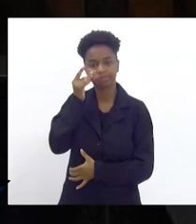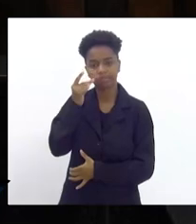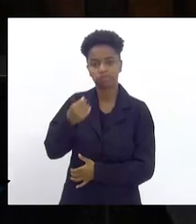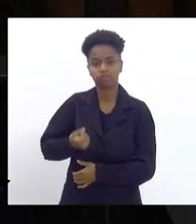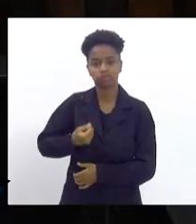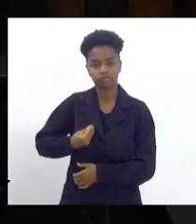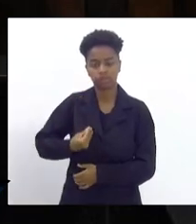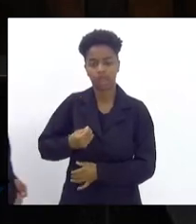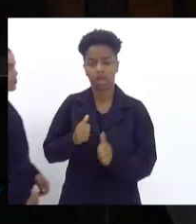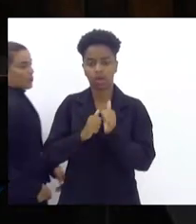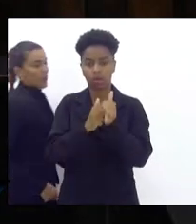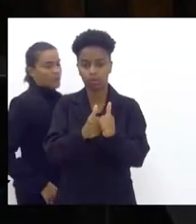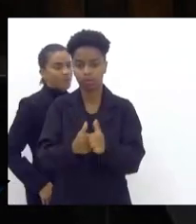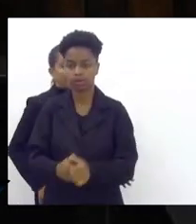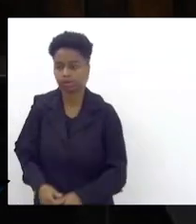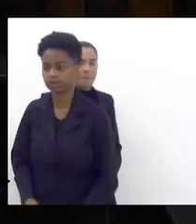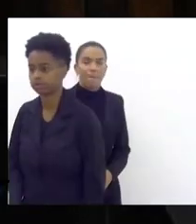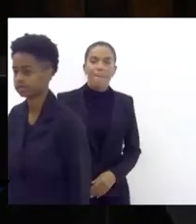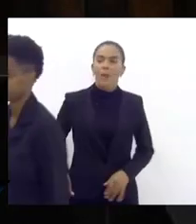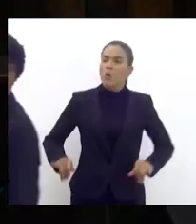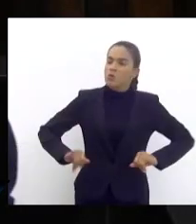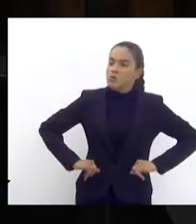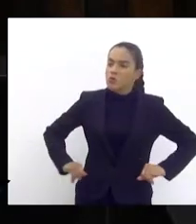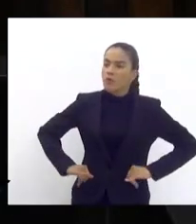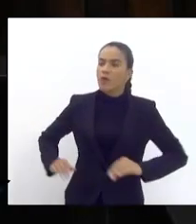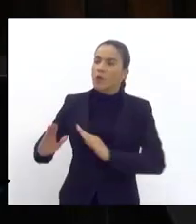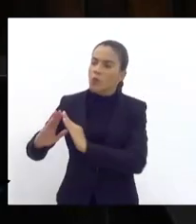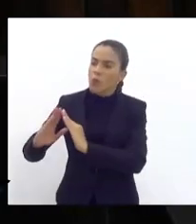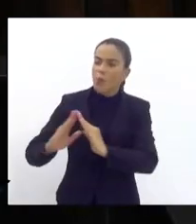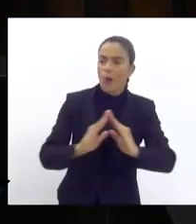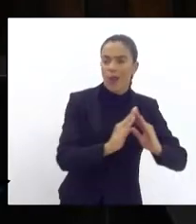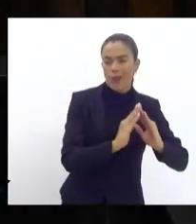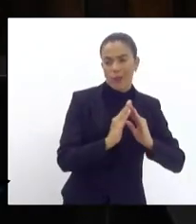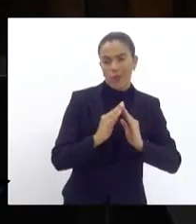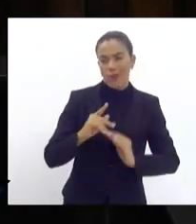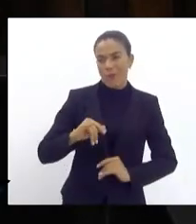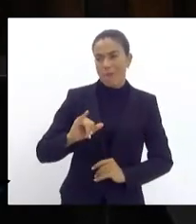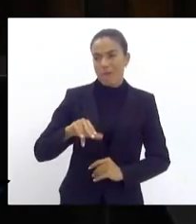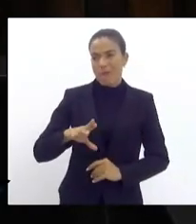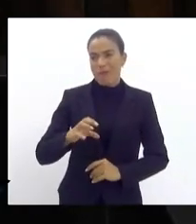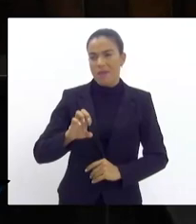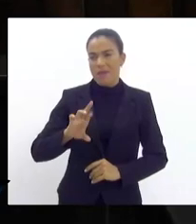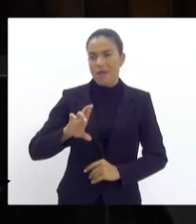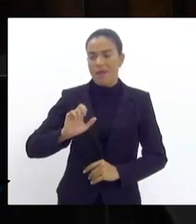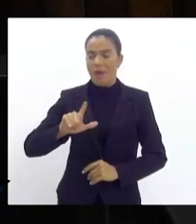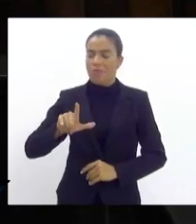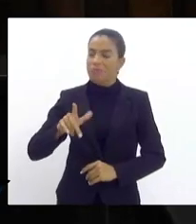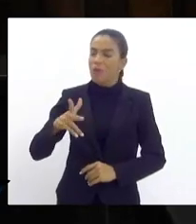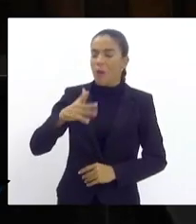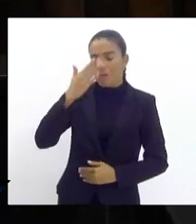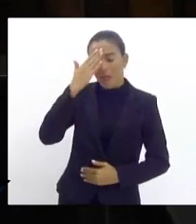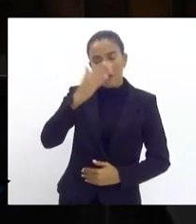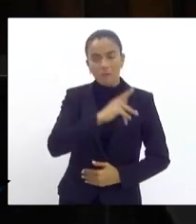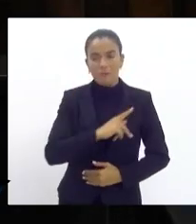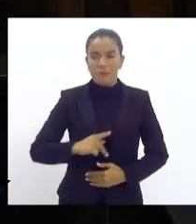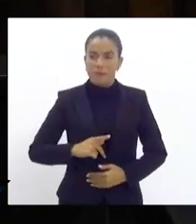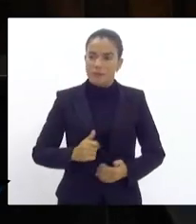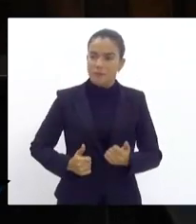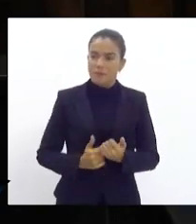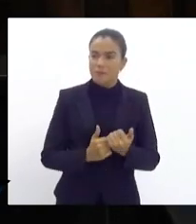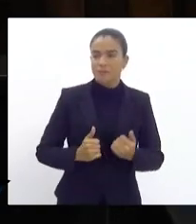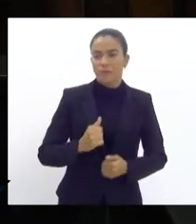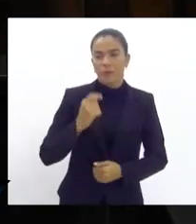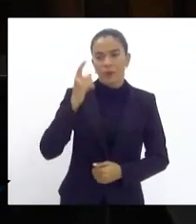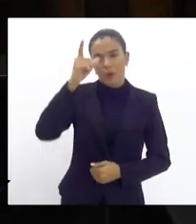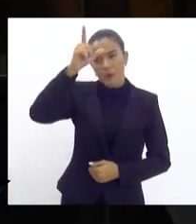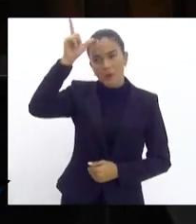lá acompanhando de perto o sofrimento dos moradores de Pinheiral então obrigado presidente interino doutor Luiz Paulo por essa oportunidade de poder